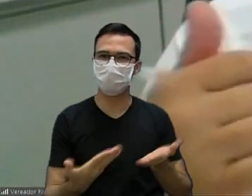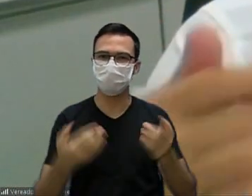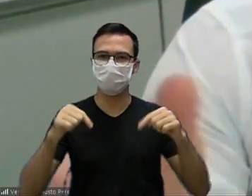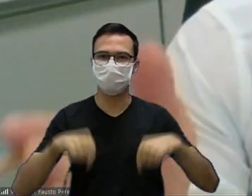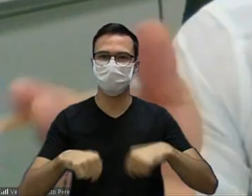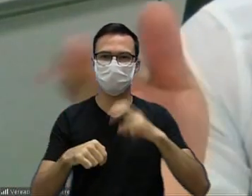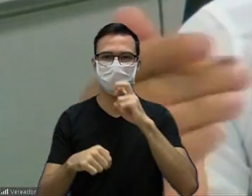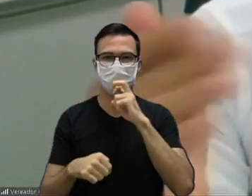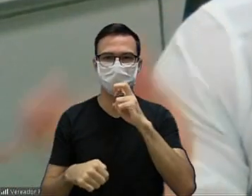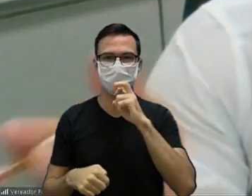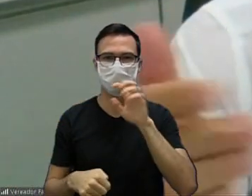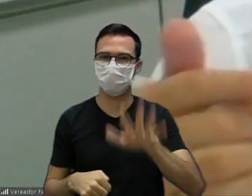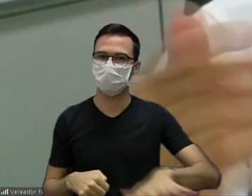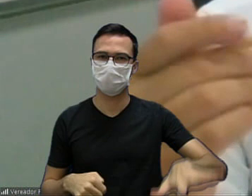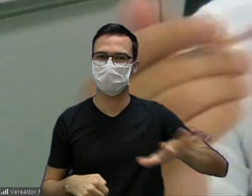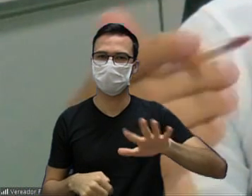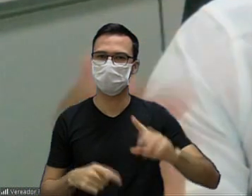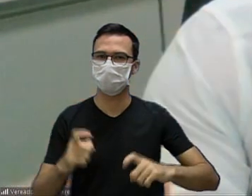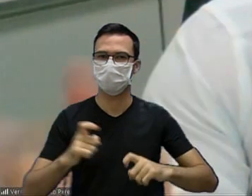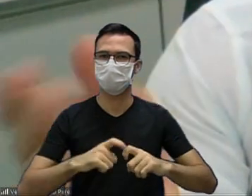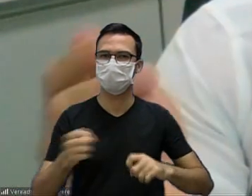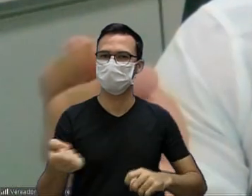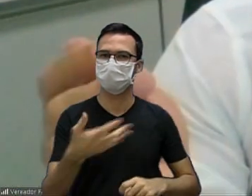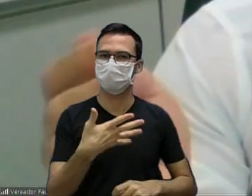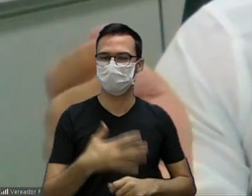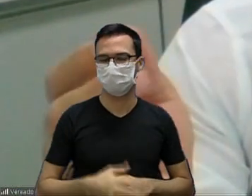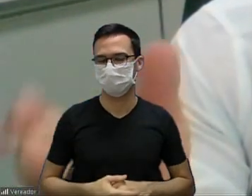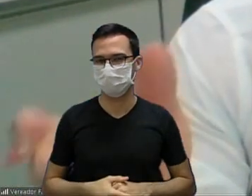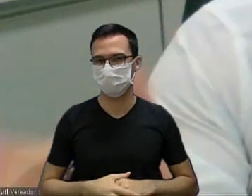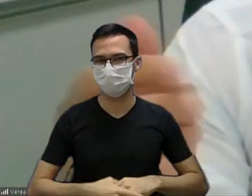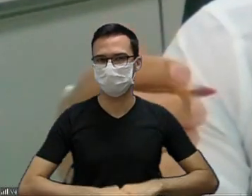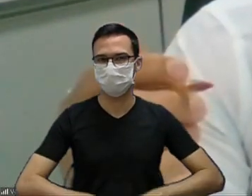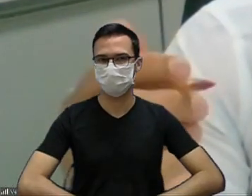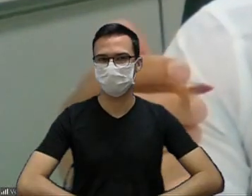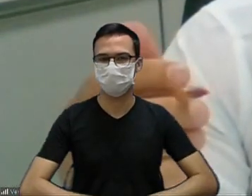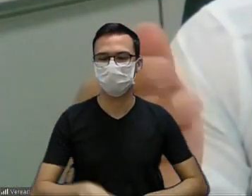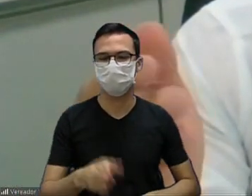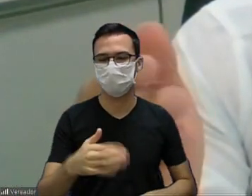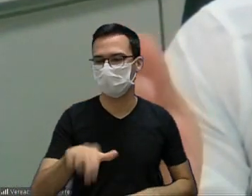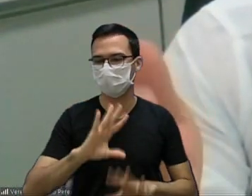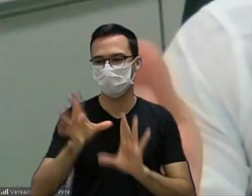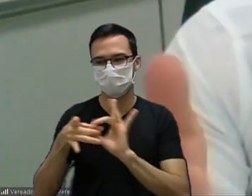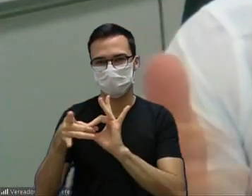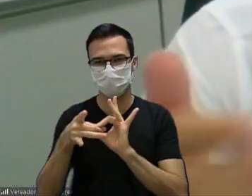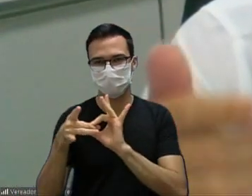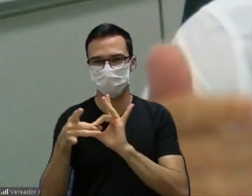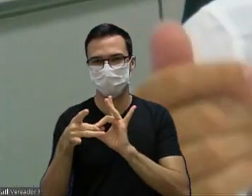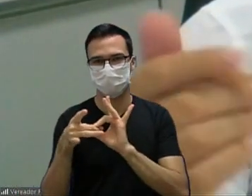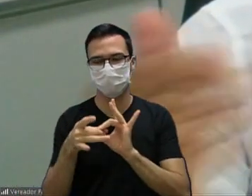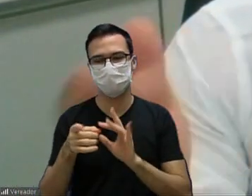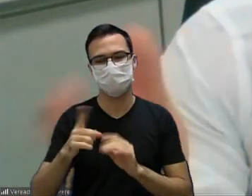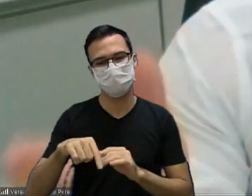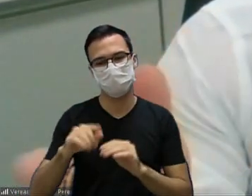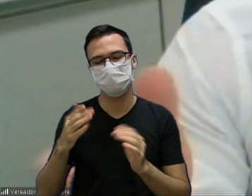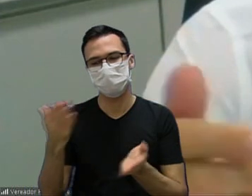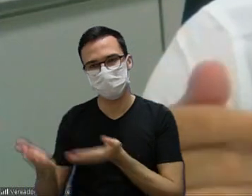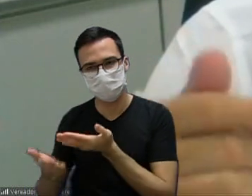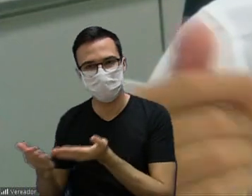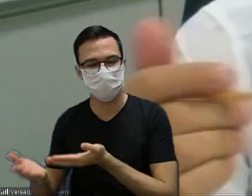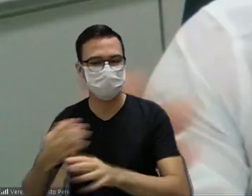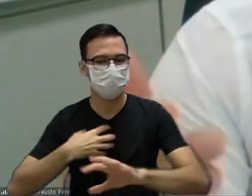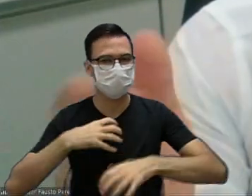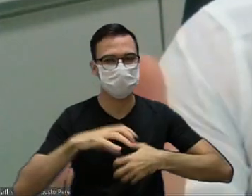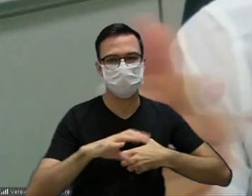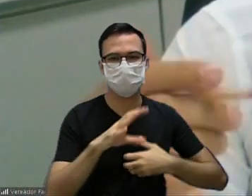Sorocaba são novos médicos que vão criar sintonia com a nossa população que fazem um atendimento humanitário eu respeito